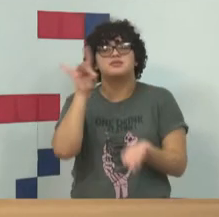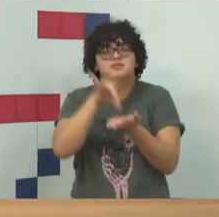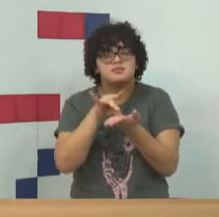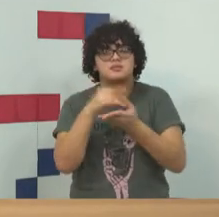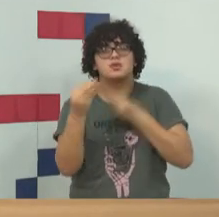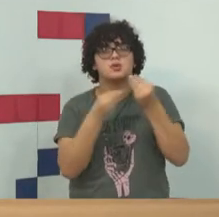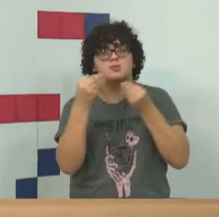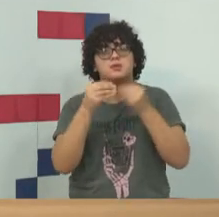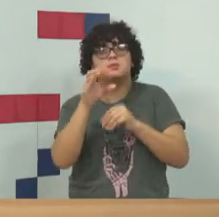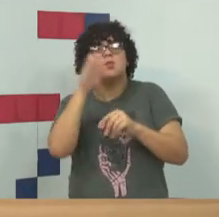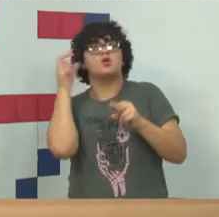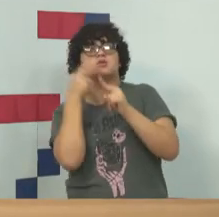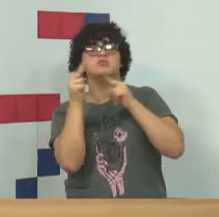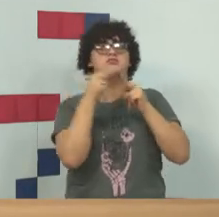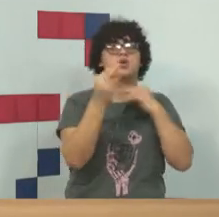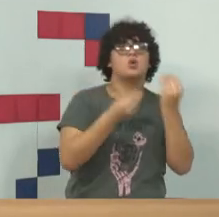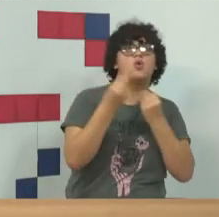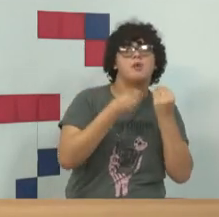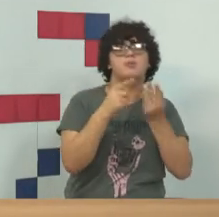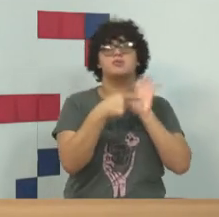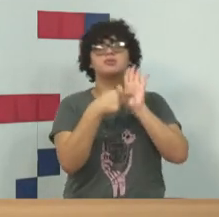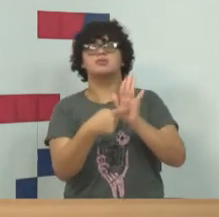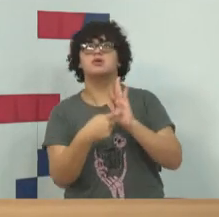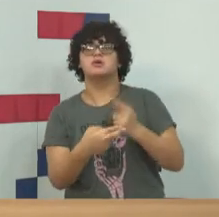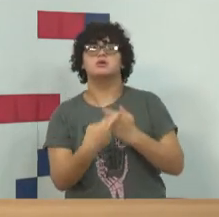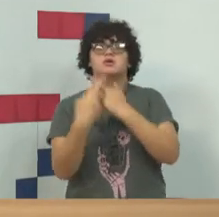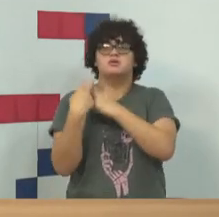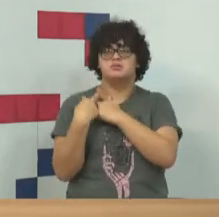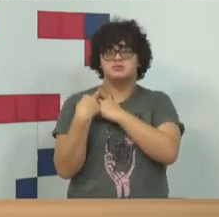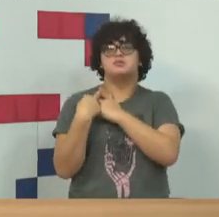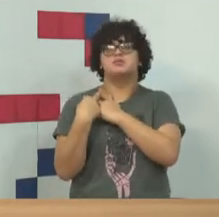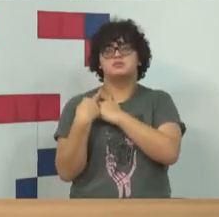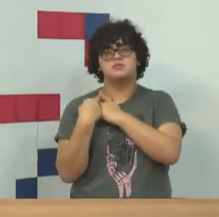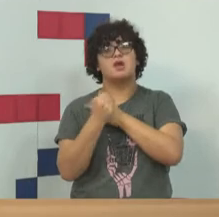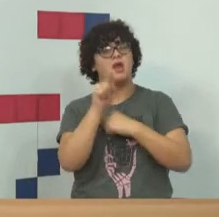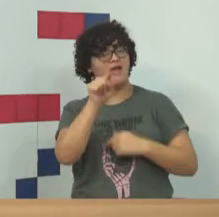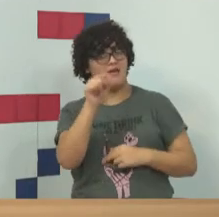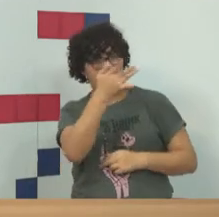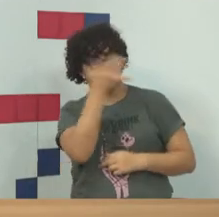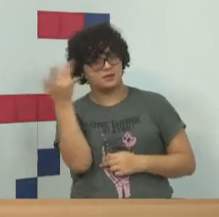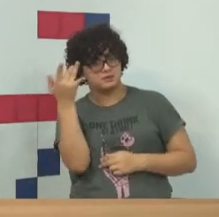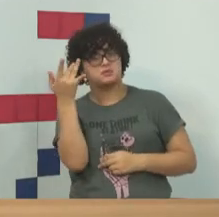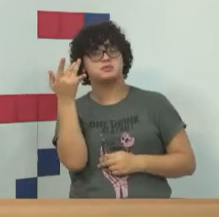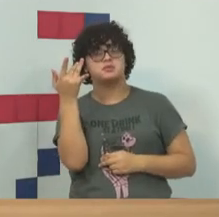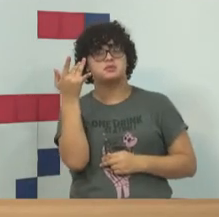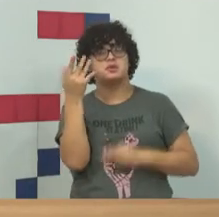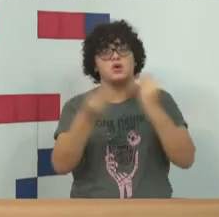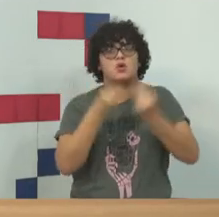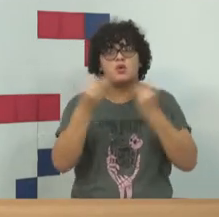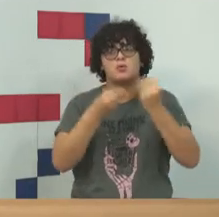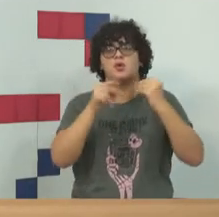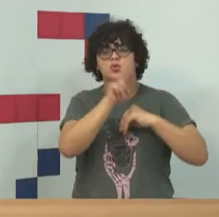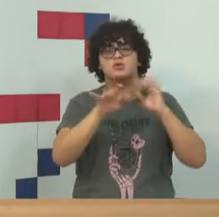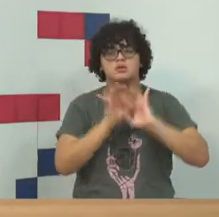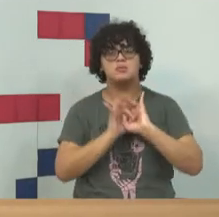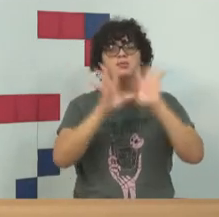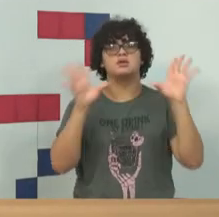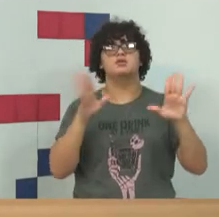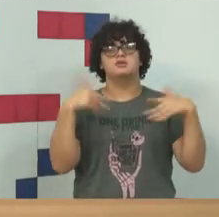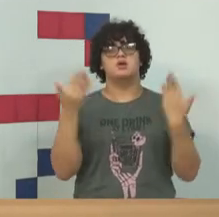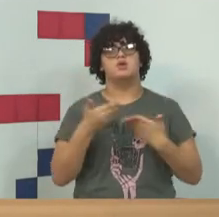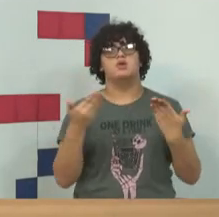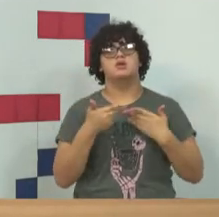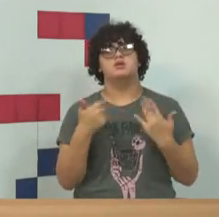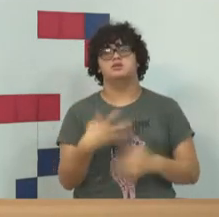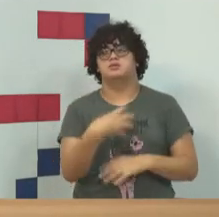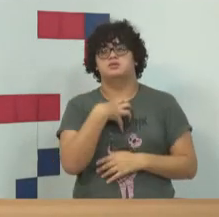anonimato como uma forma de responsabilizar aquela pessoa que usou a sua liberdade de expressão de forma